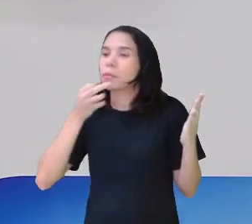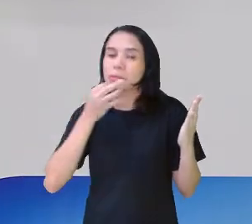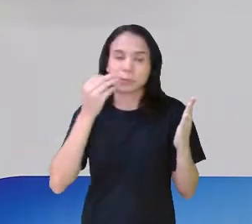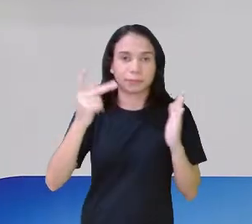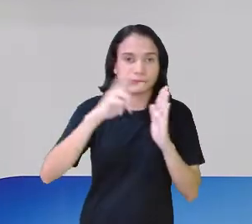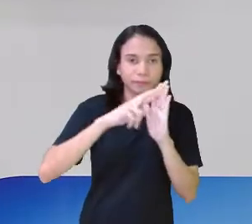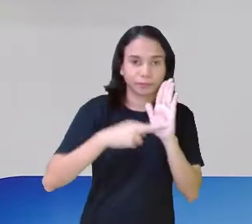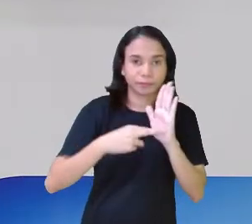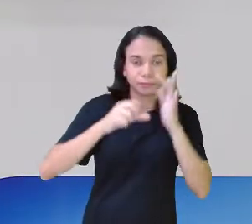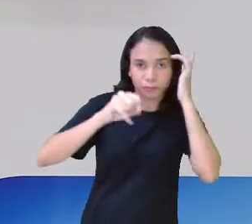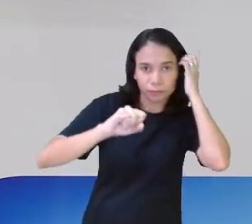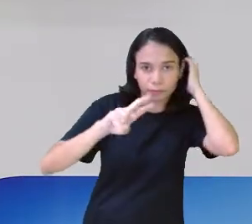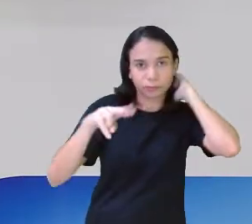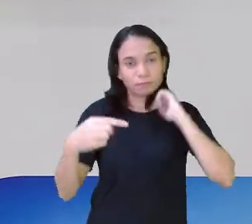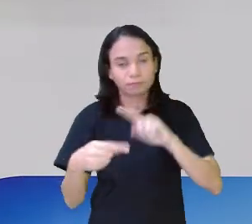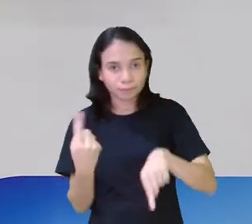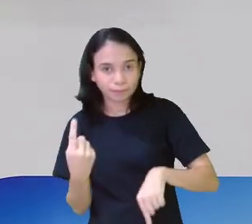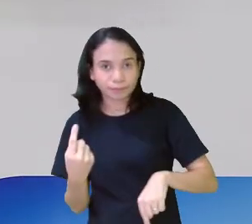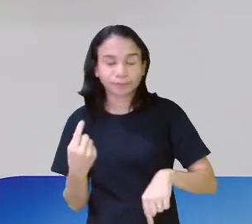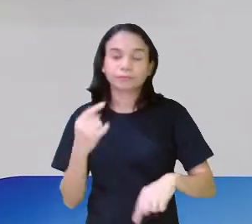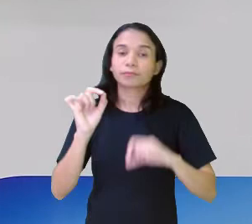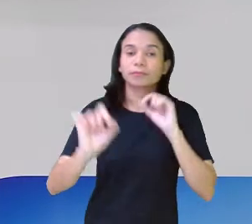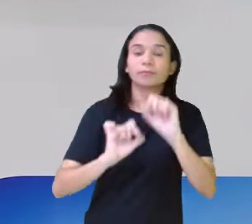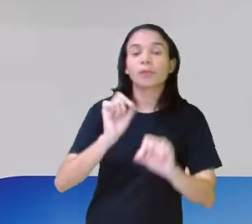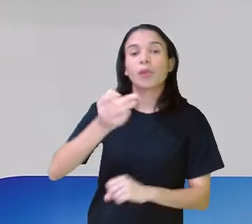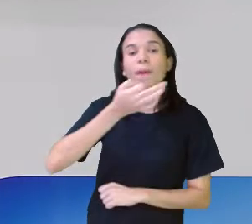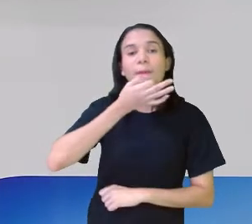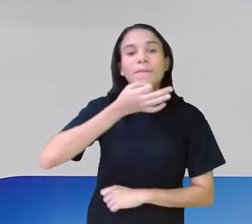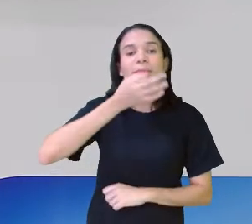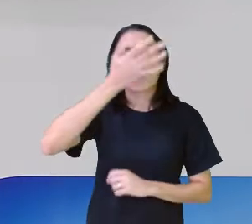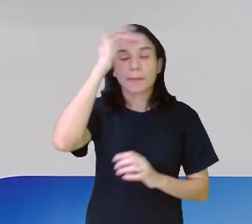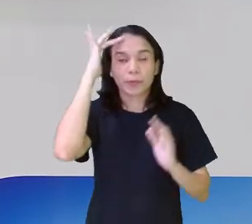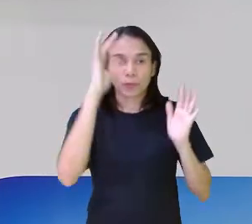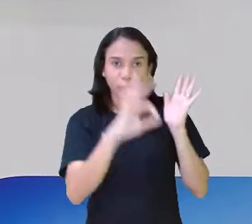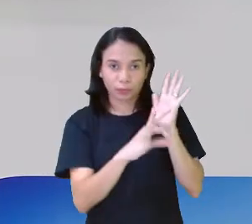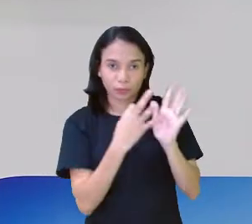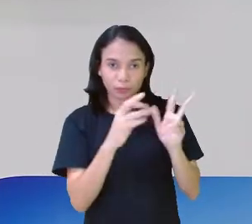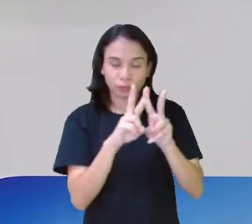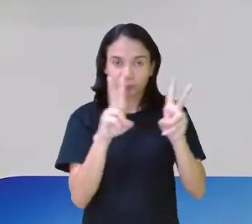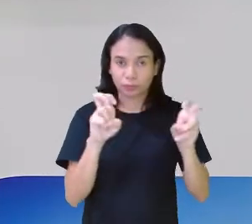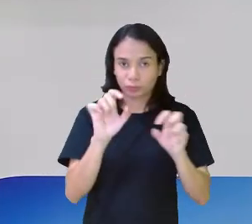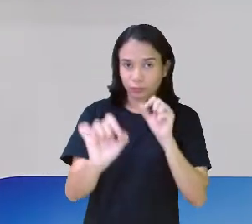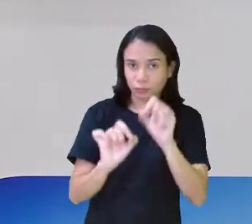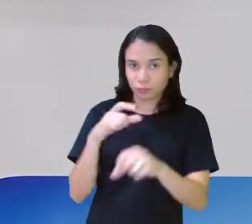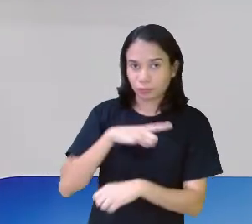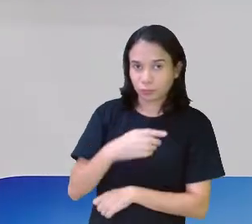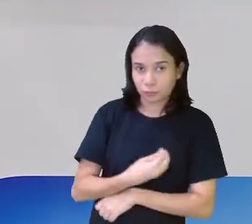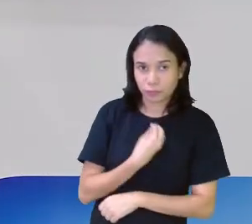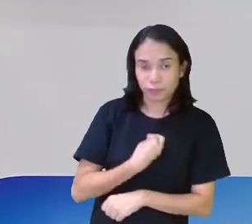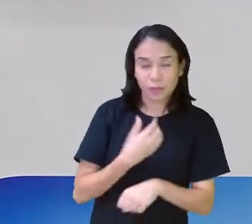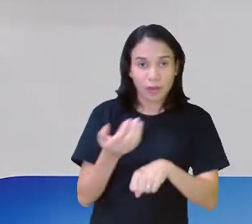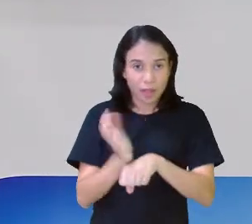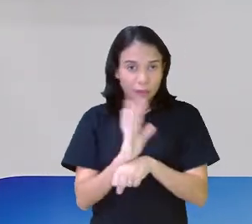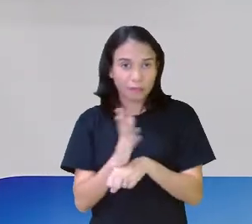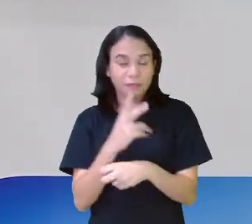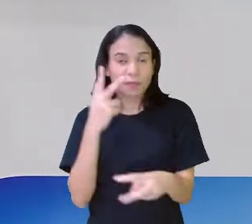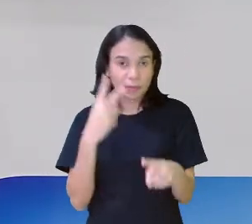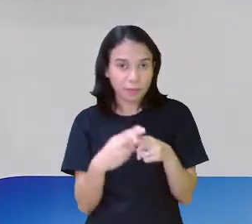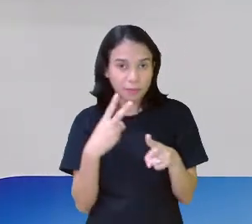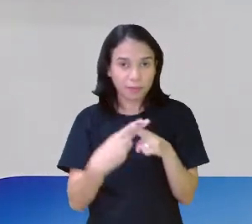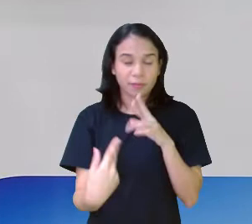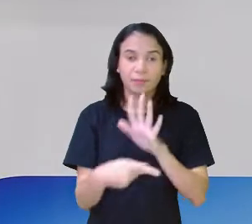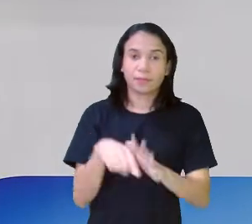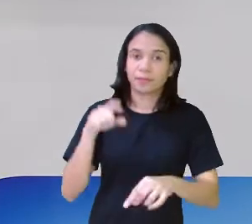registrar se sim ou não. Qual é a opinião do autor ou autora sobre aquilo ali, sobre o filme, sobre o seriado, sobre o